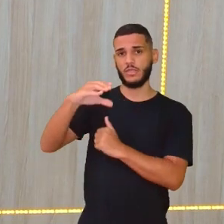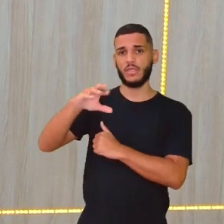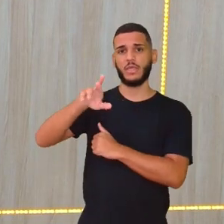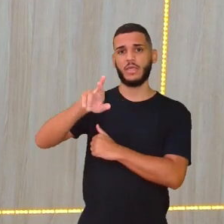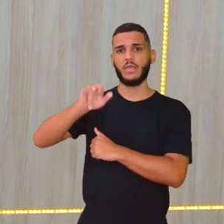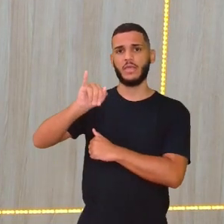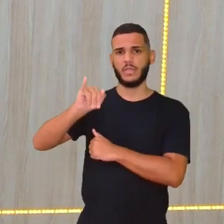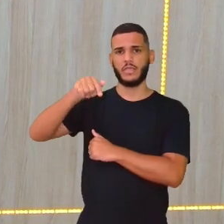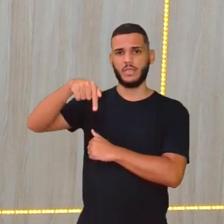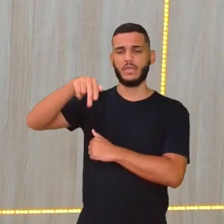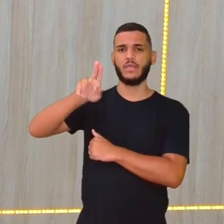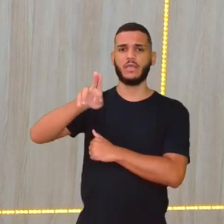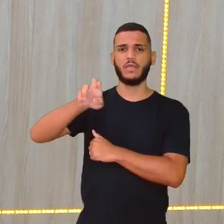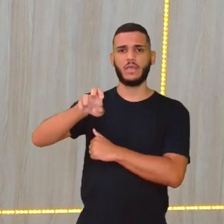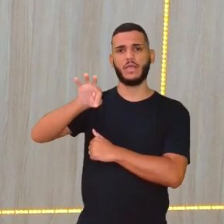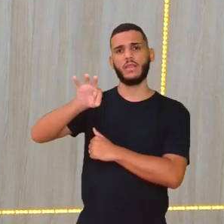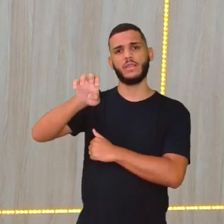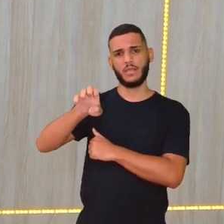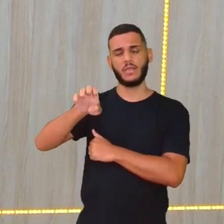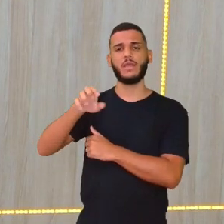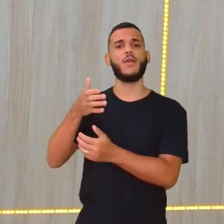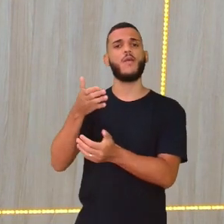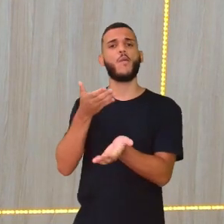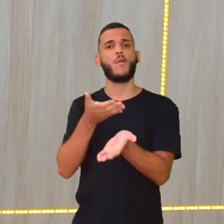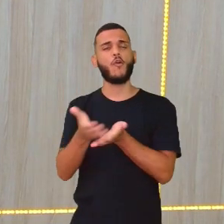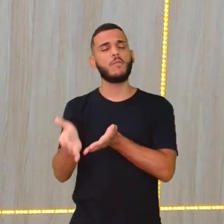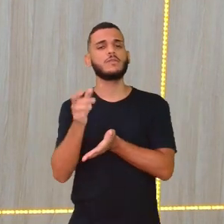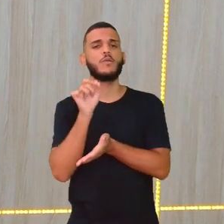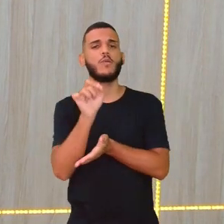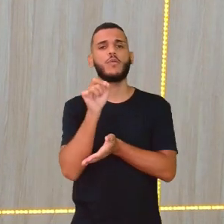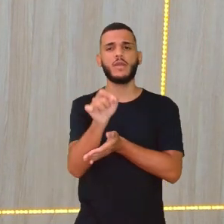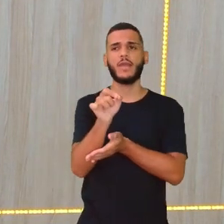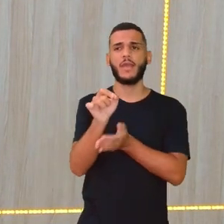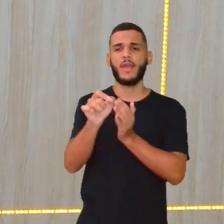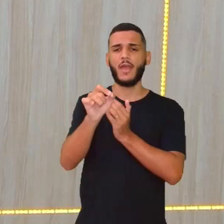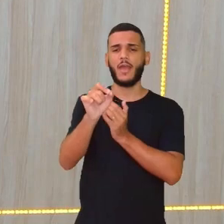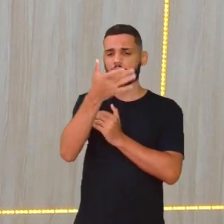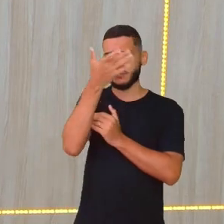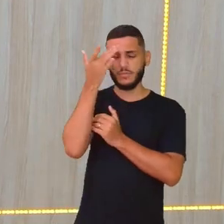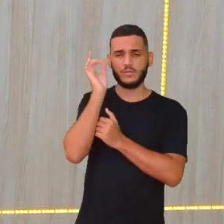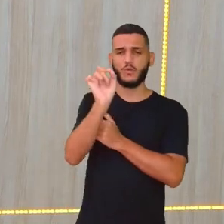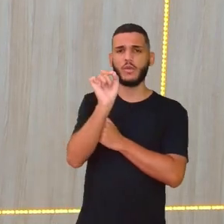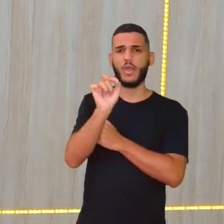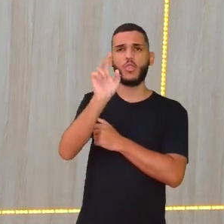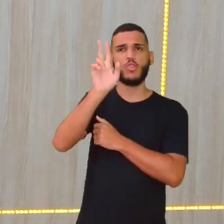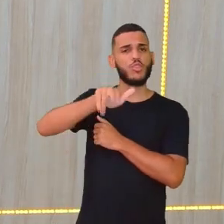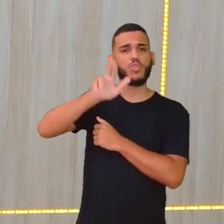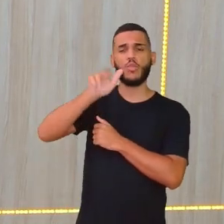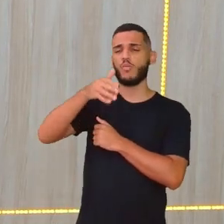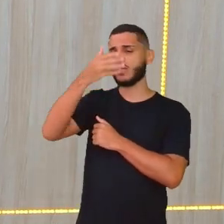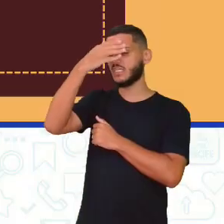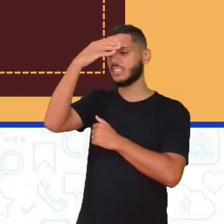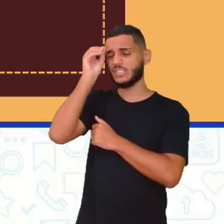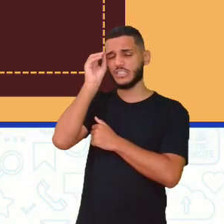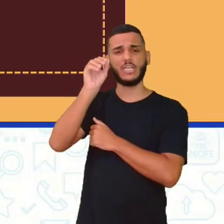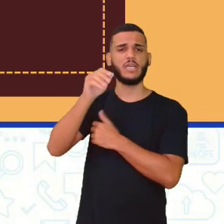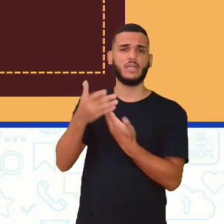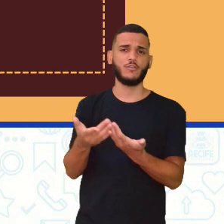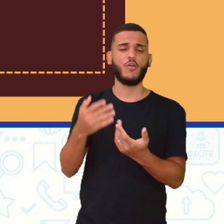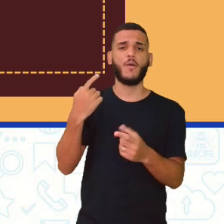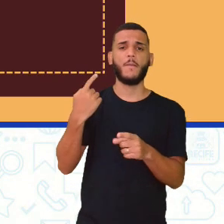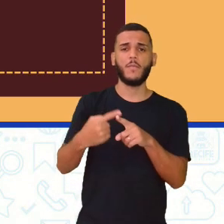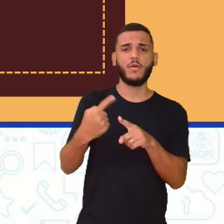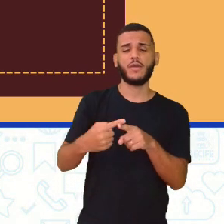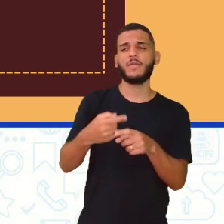época memorável, ou seja, foi quando ele começou a ir a de todo mundo dizer assim, ah, nunca mais eu esqueço disso aqui, né, em